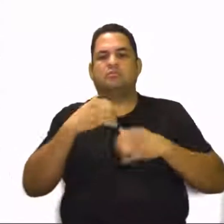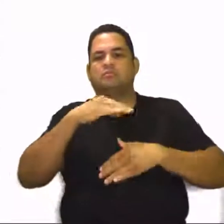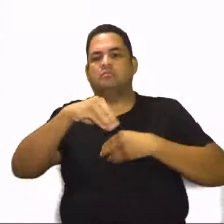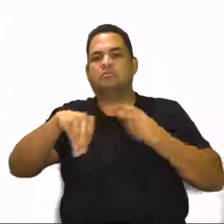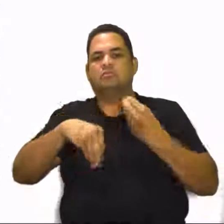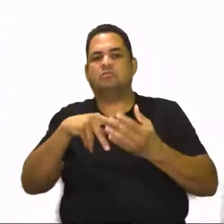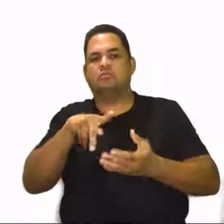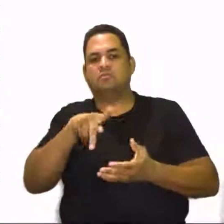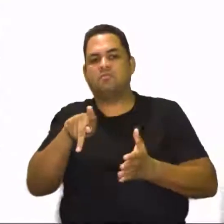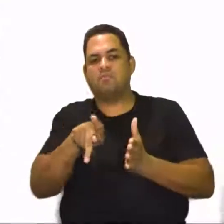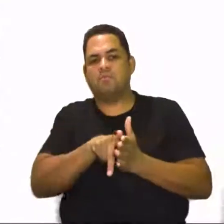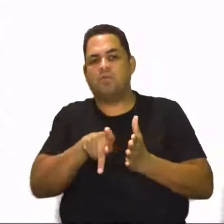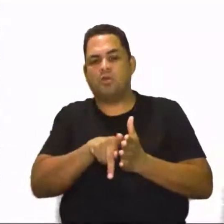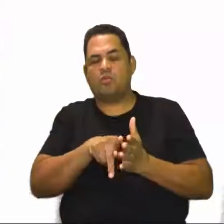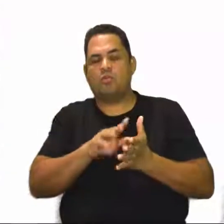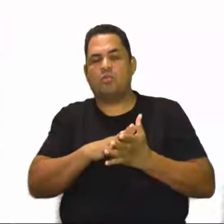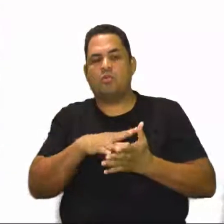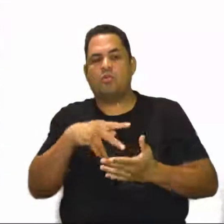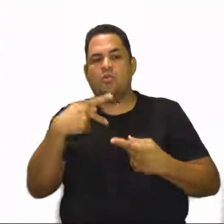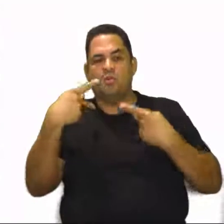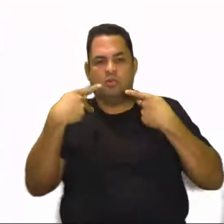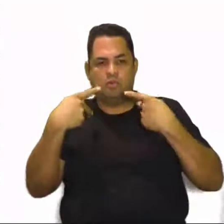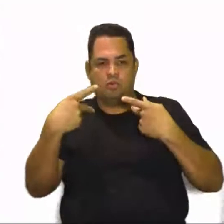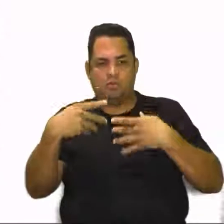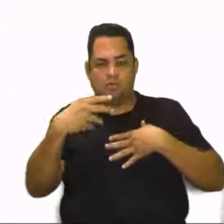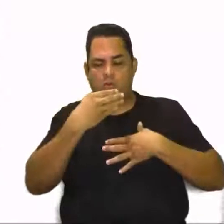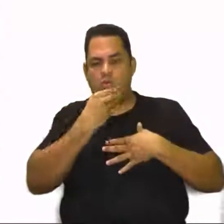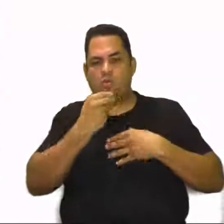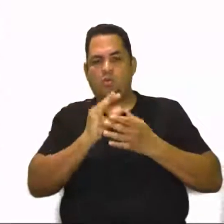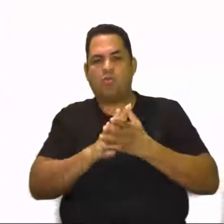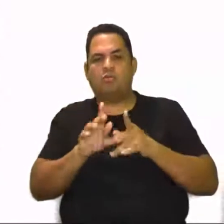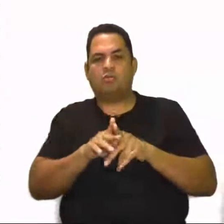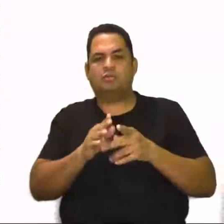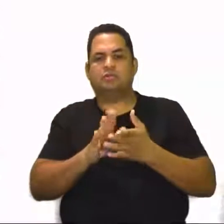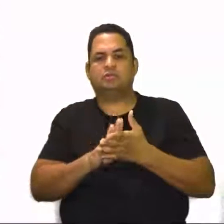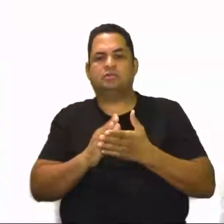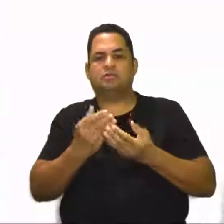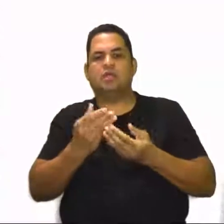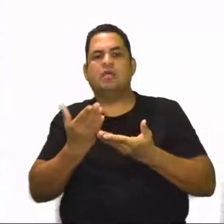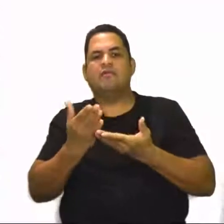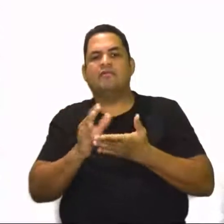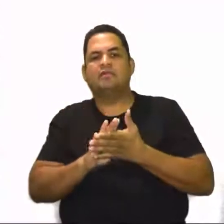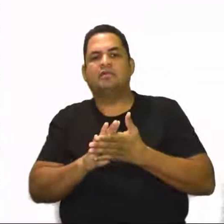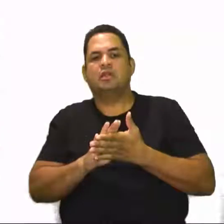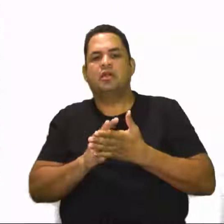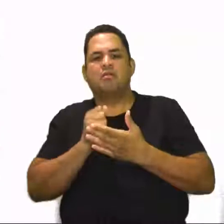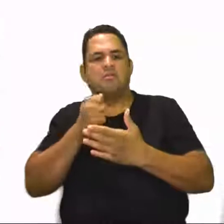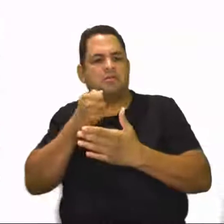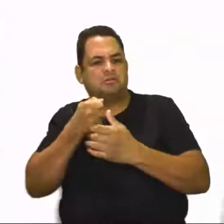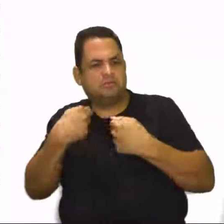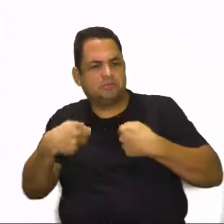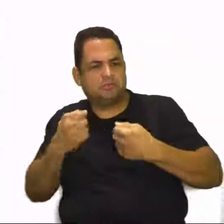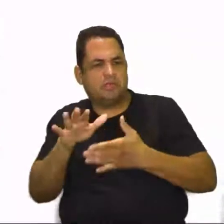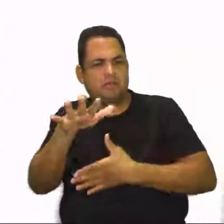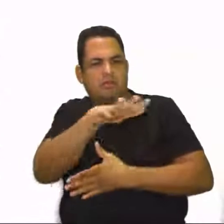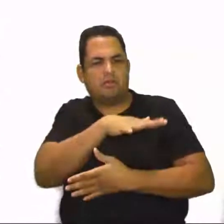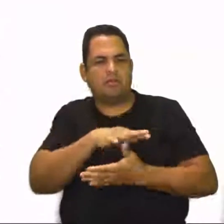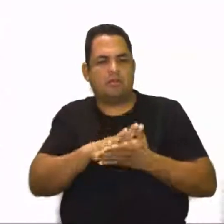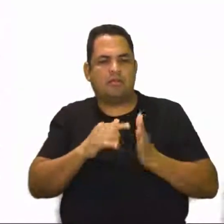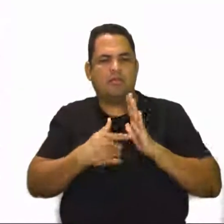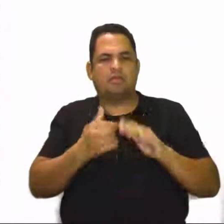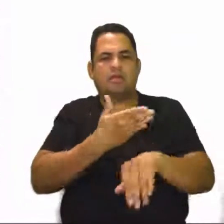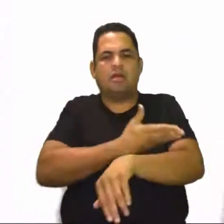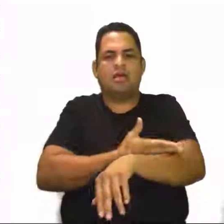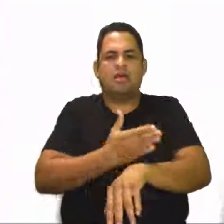envolver o próprio homem, mediante suas atitudes frente a exigências ambientais, representado aí pelos